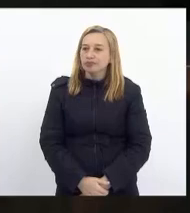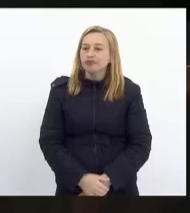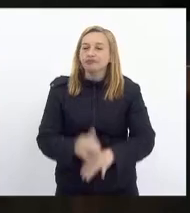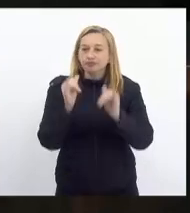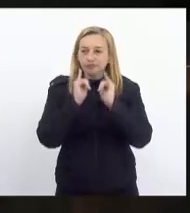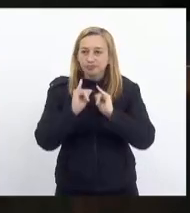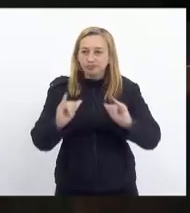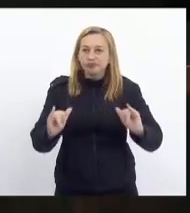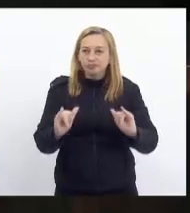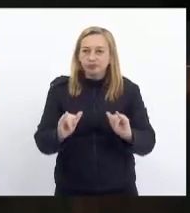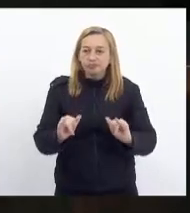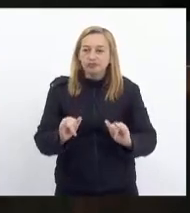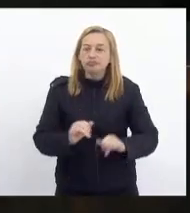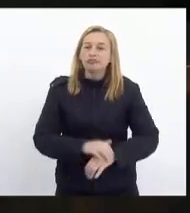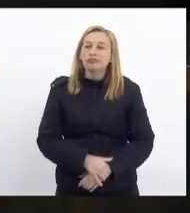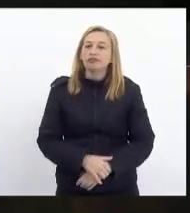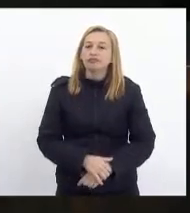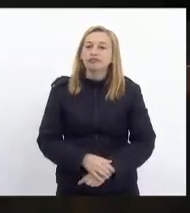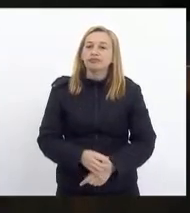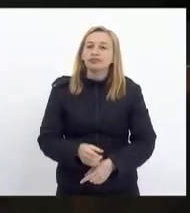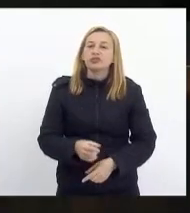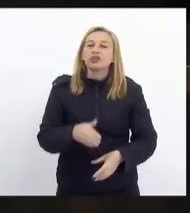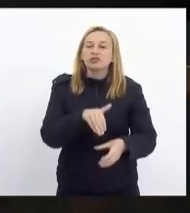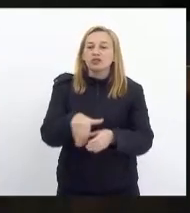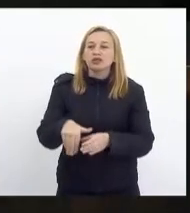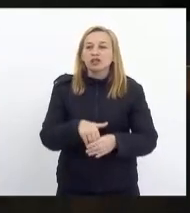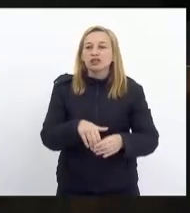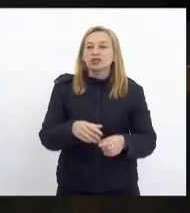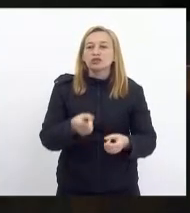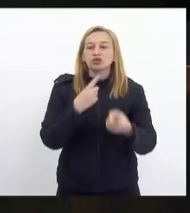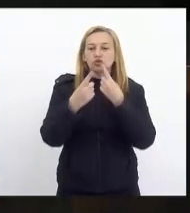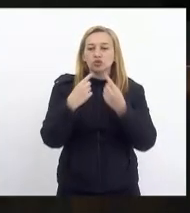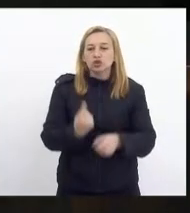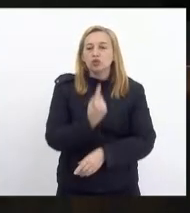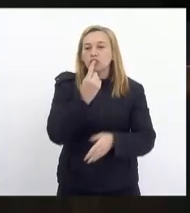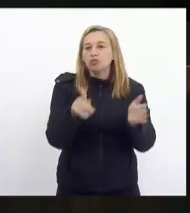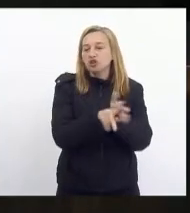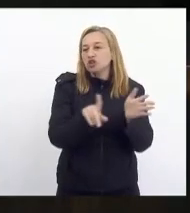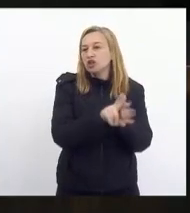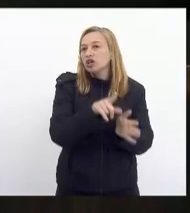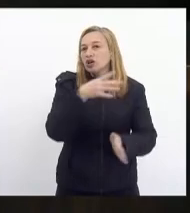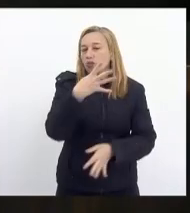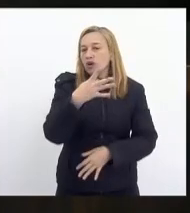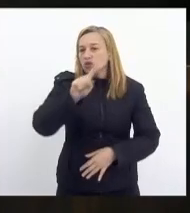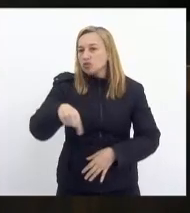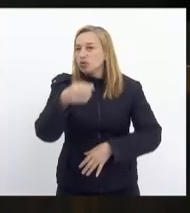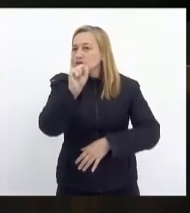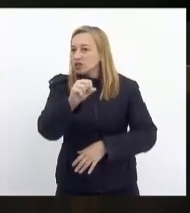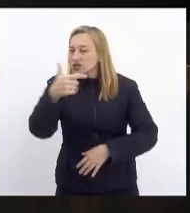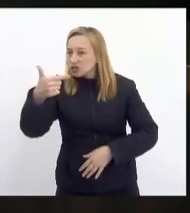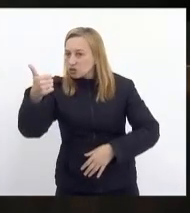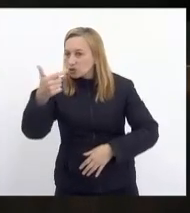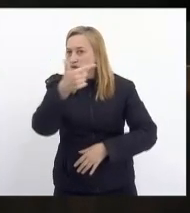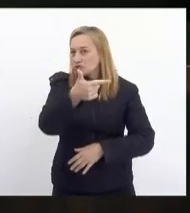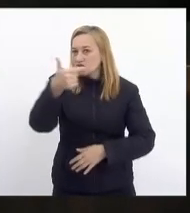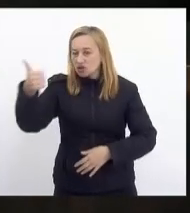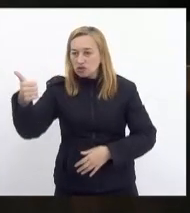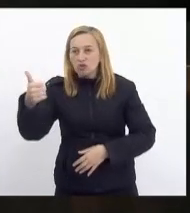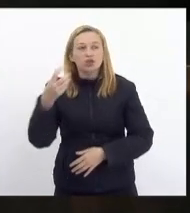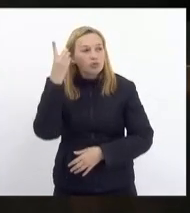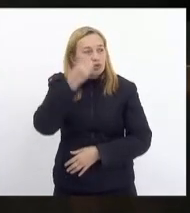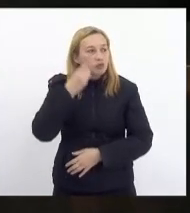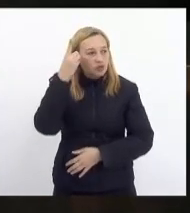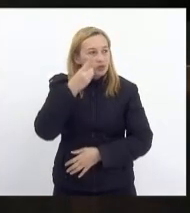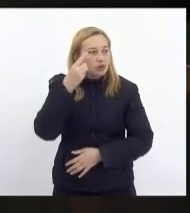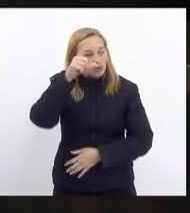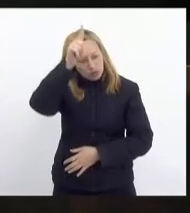Anuncio, em regime de urgência e votação e discussão única, projeto de lei nº 4.812, 2021, de autoria